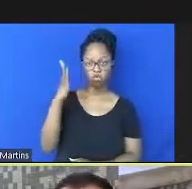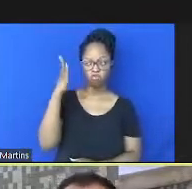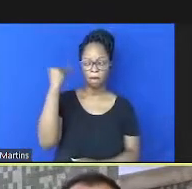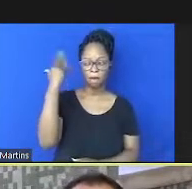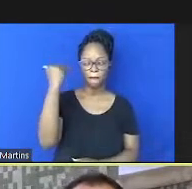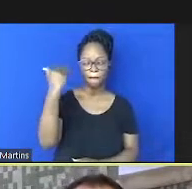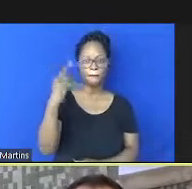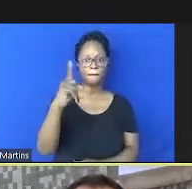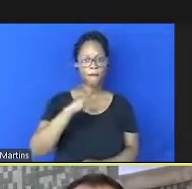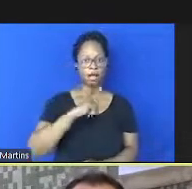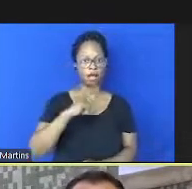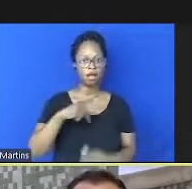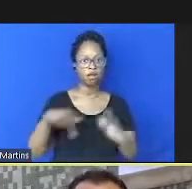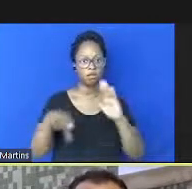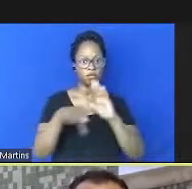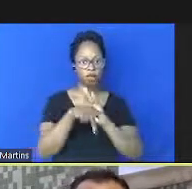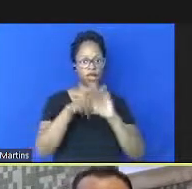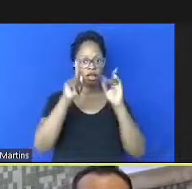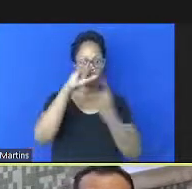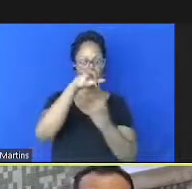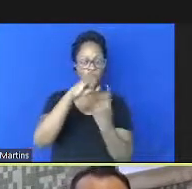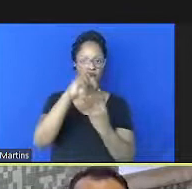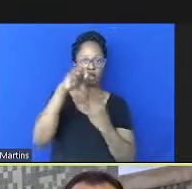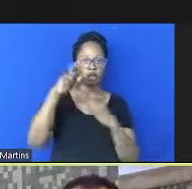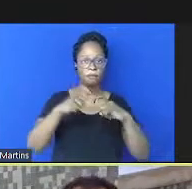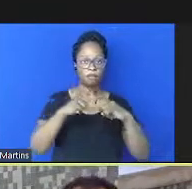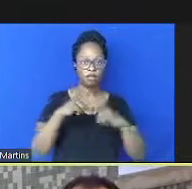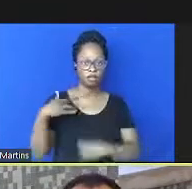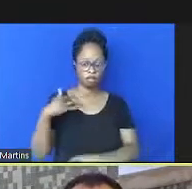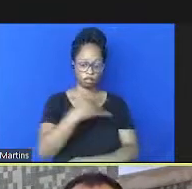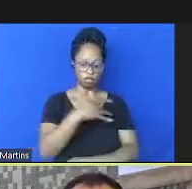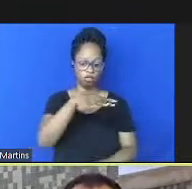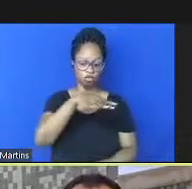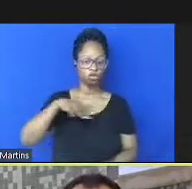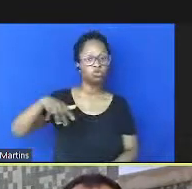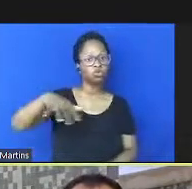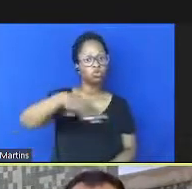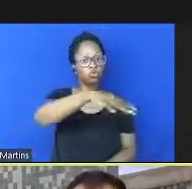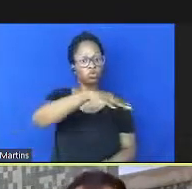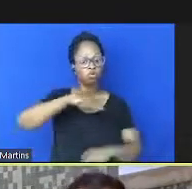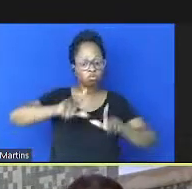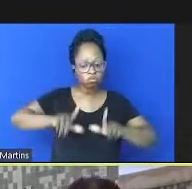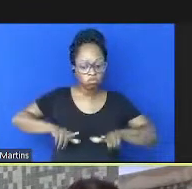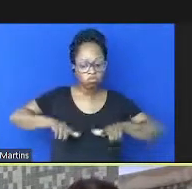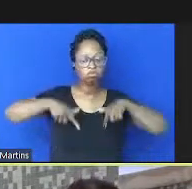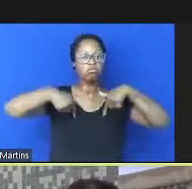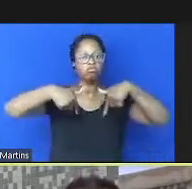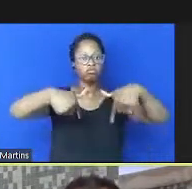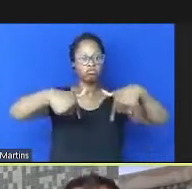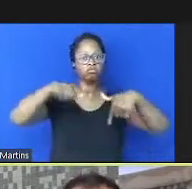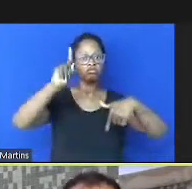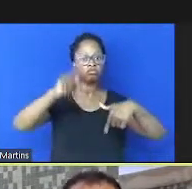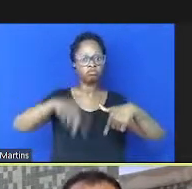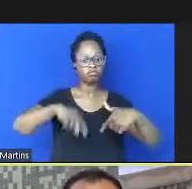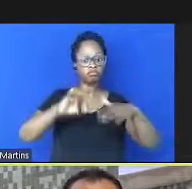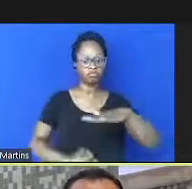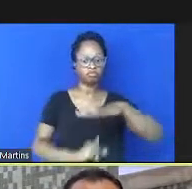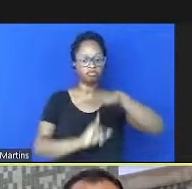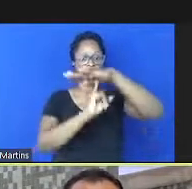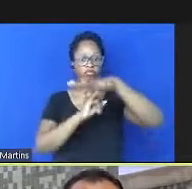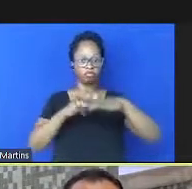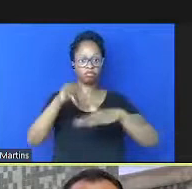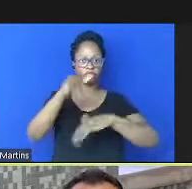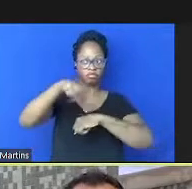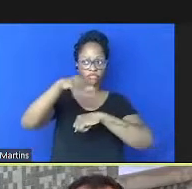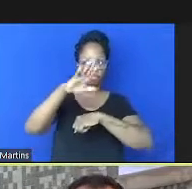do Cris Fiocruz é um médico de saúde pública atuando no centro de relações internacionais de